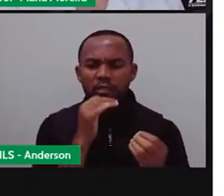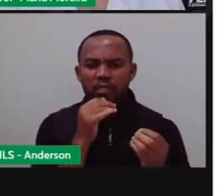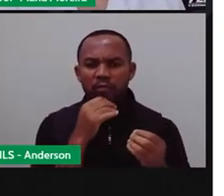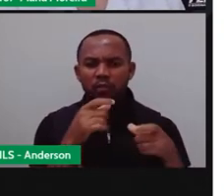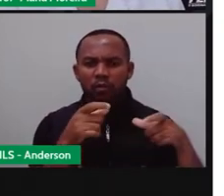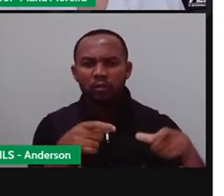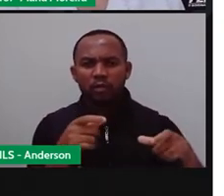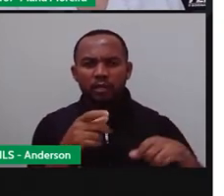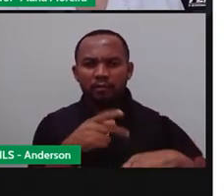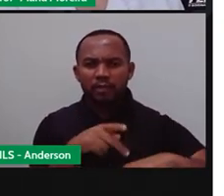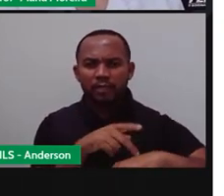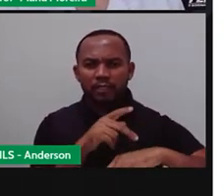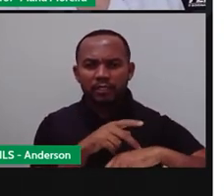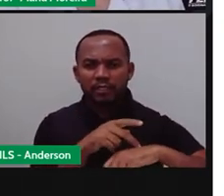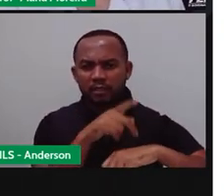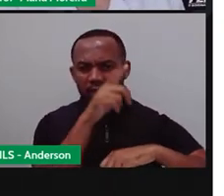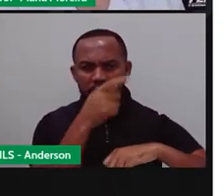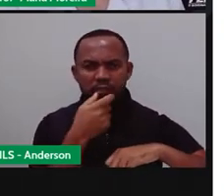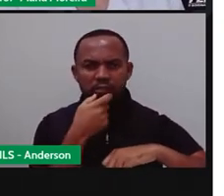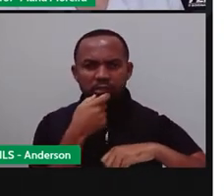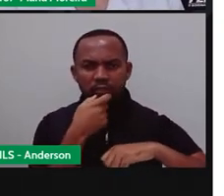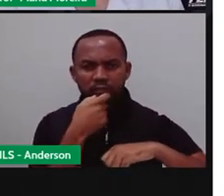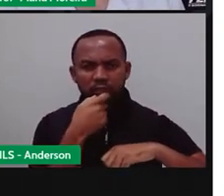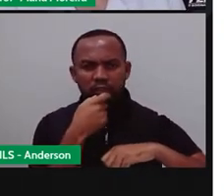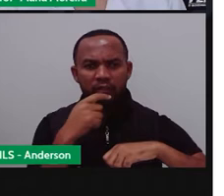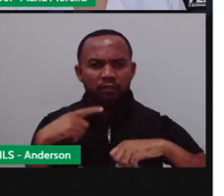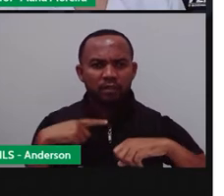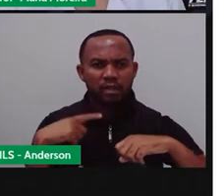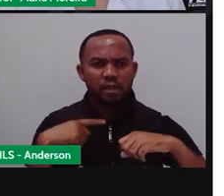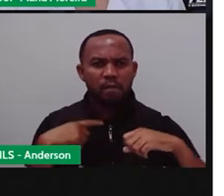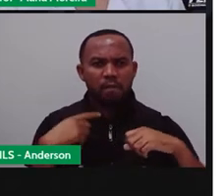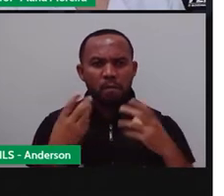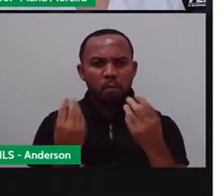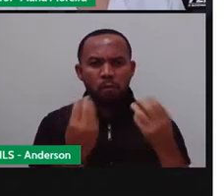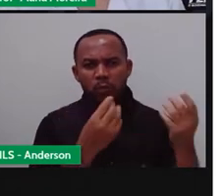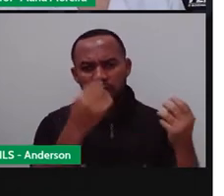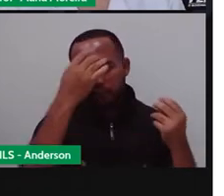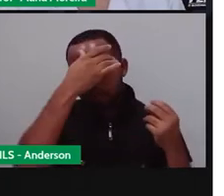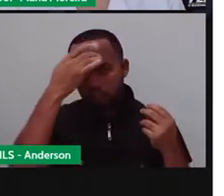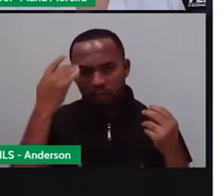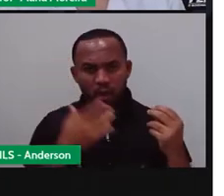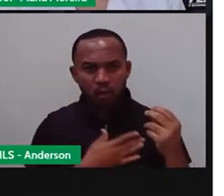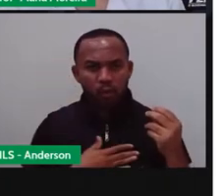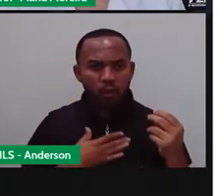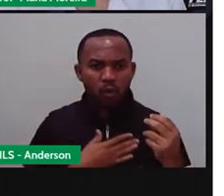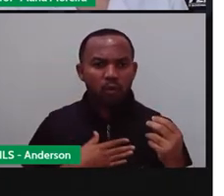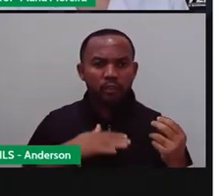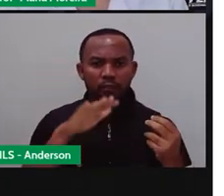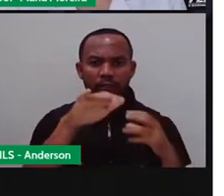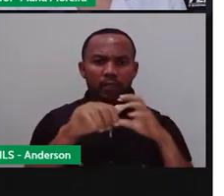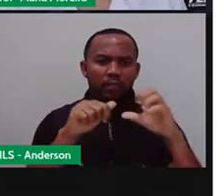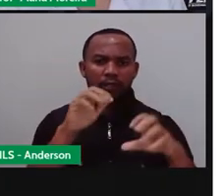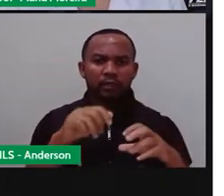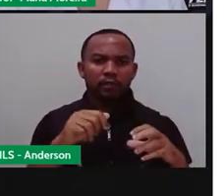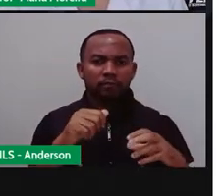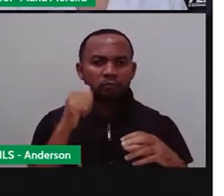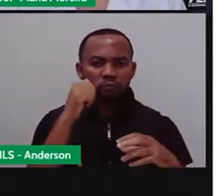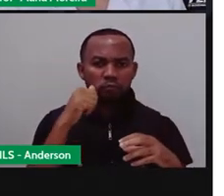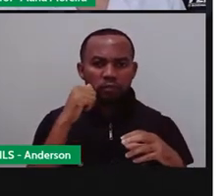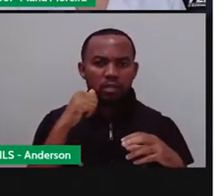ele mora. E teve o quê? Quadros adquiridos por muitas celebridades norte-americanas. Como o quê? Madonna,